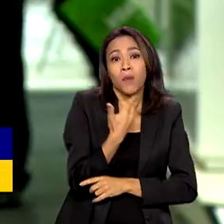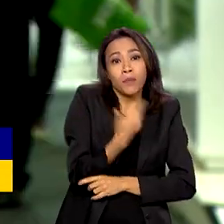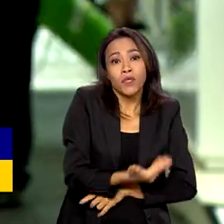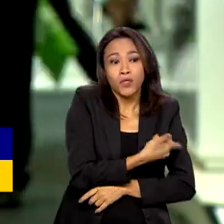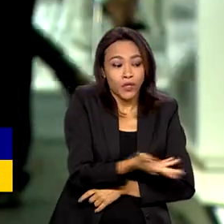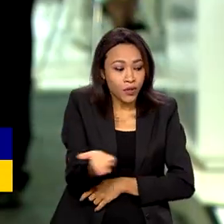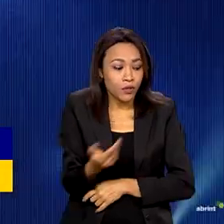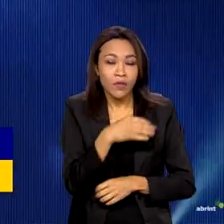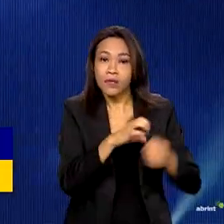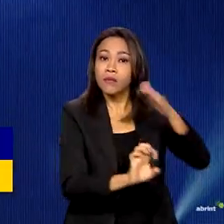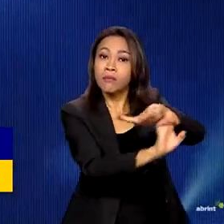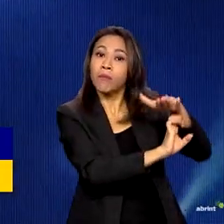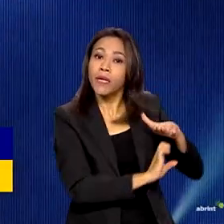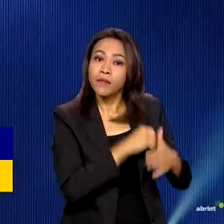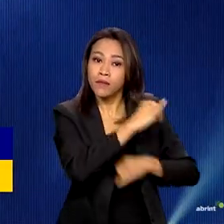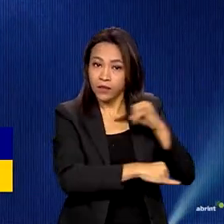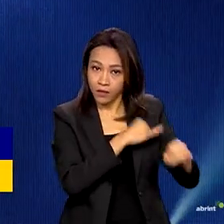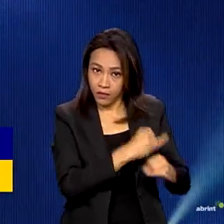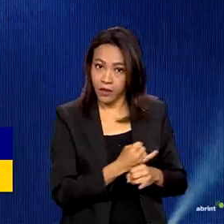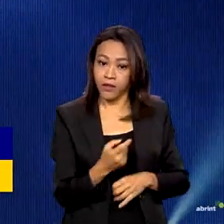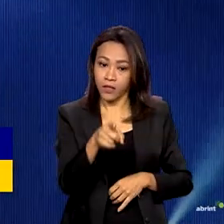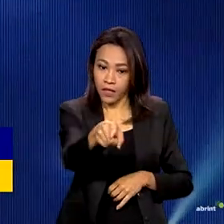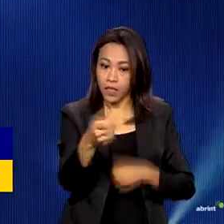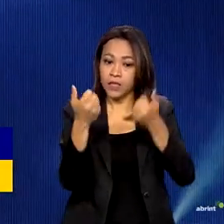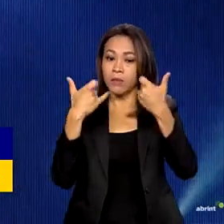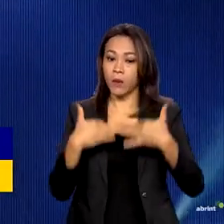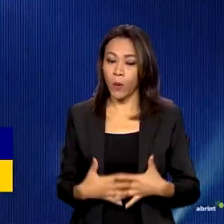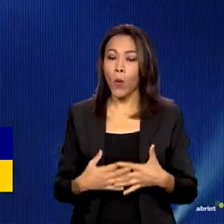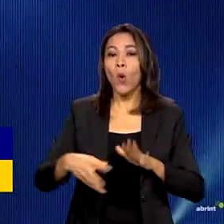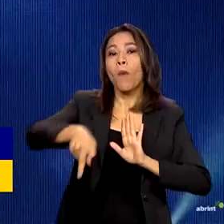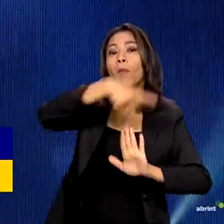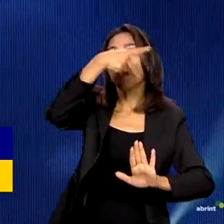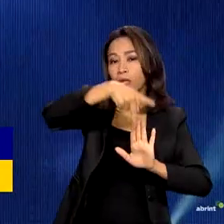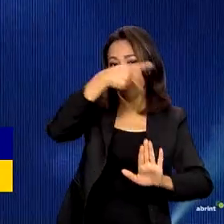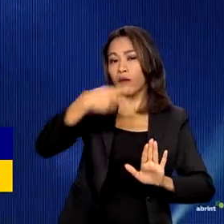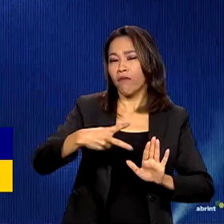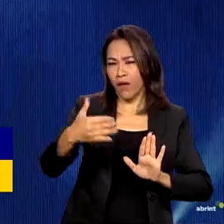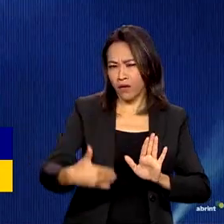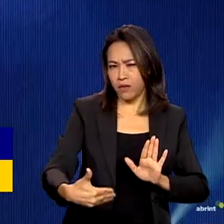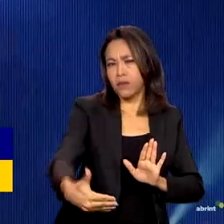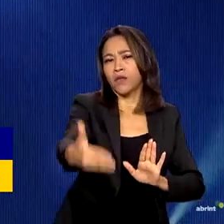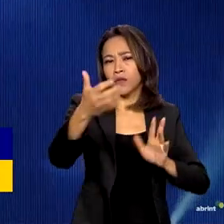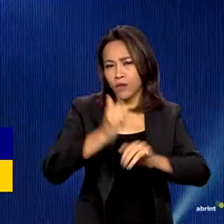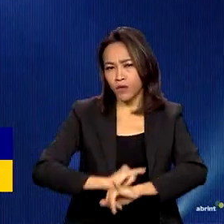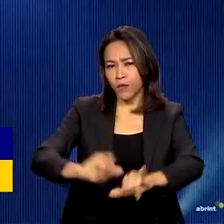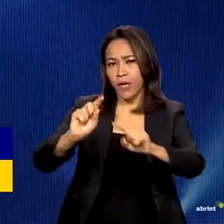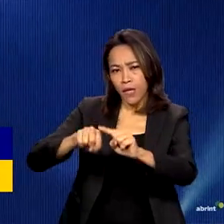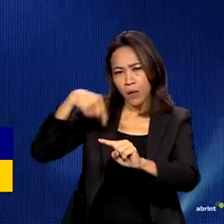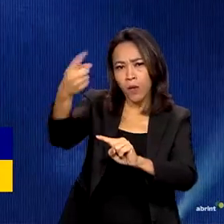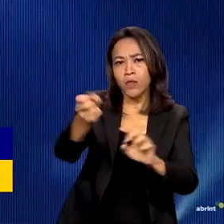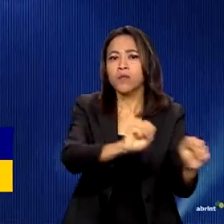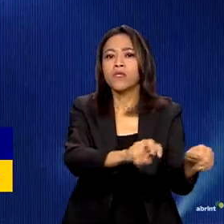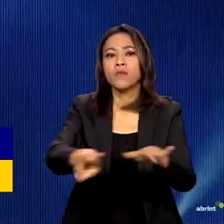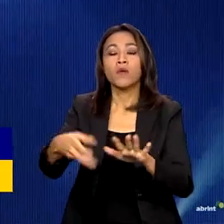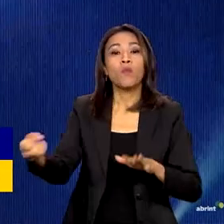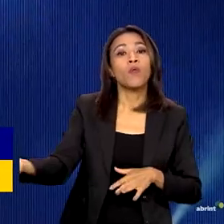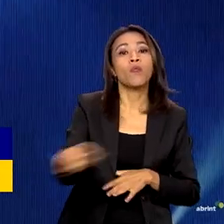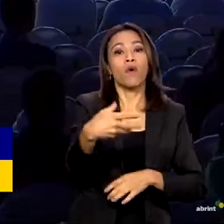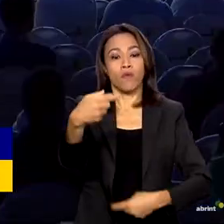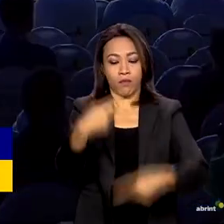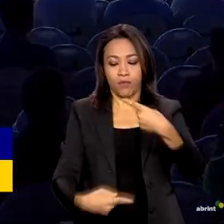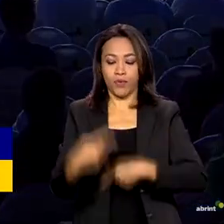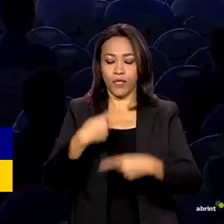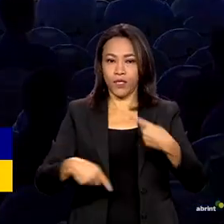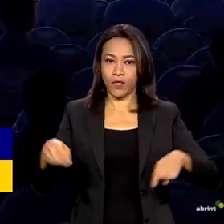internet do país. Juscelino explicou que uma portaria será publicada na semana que vem, dando início à nova política pública.